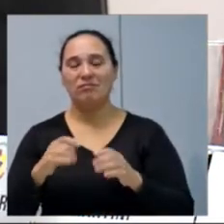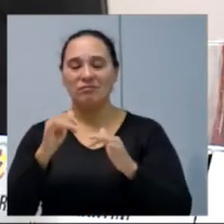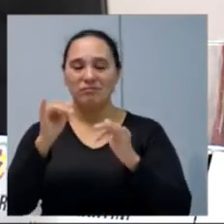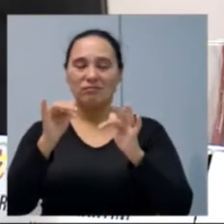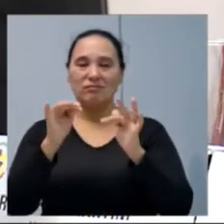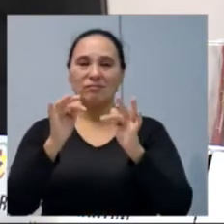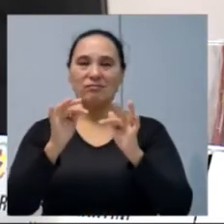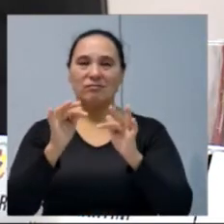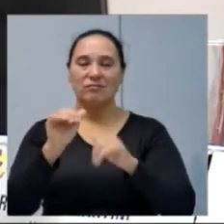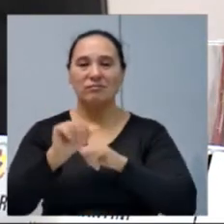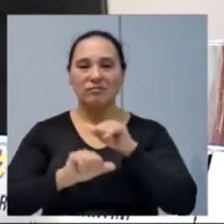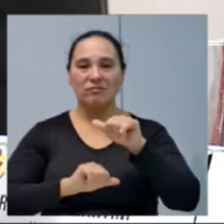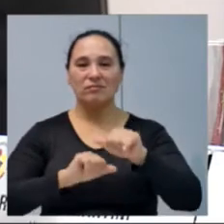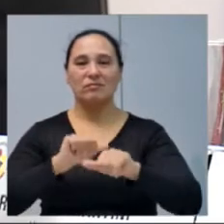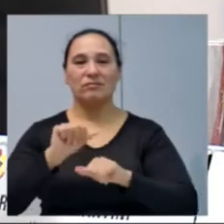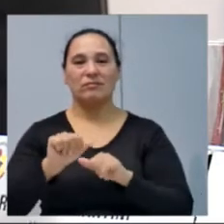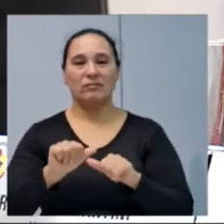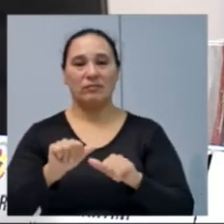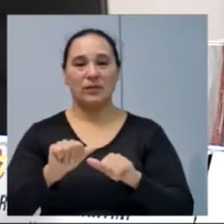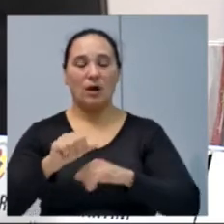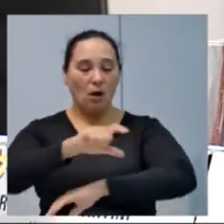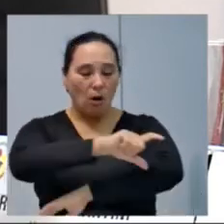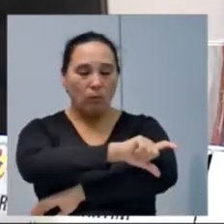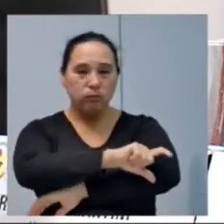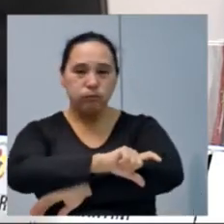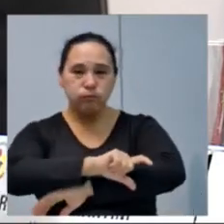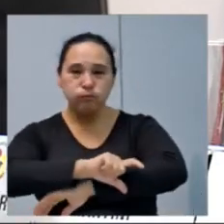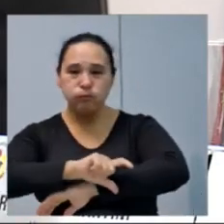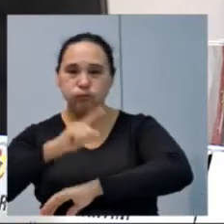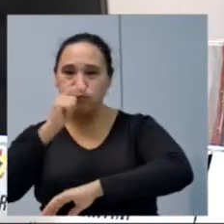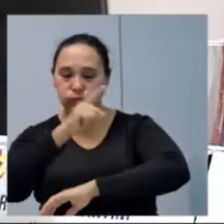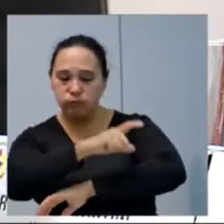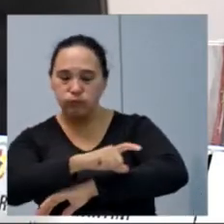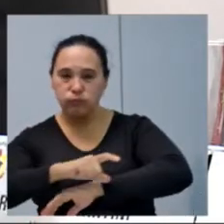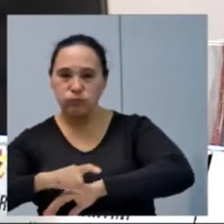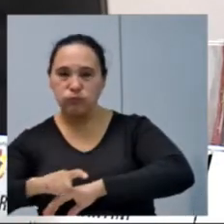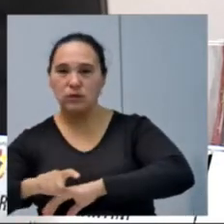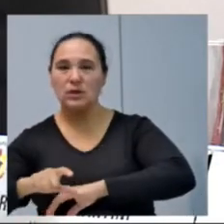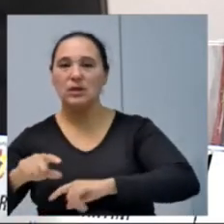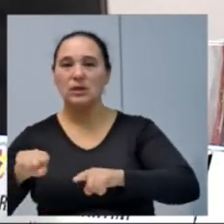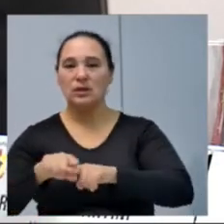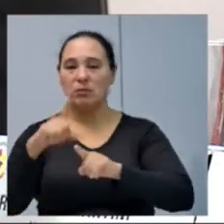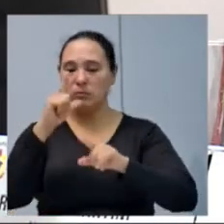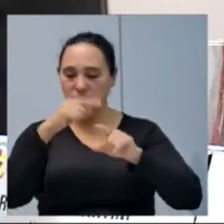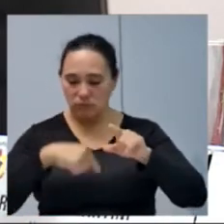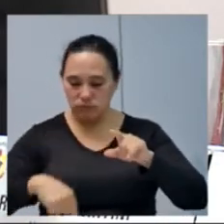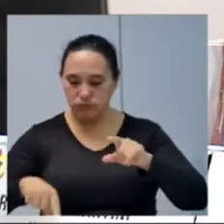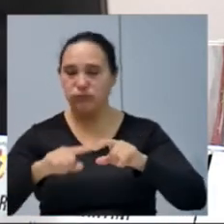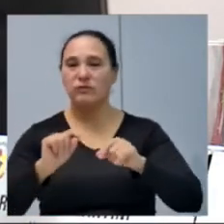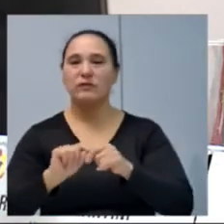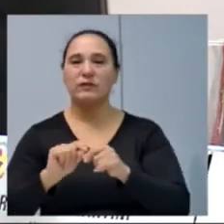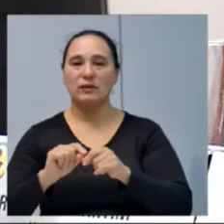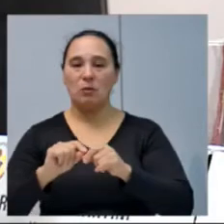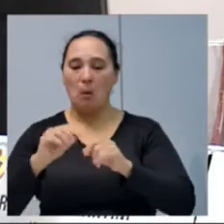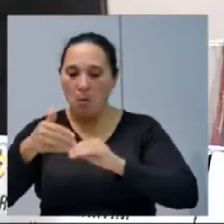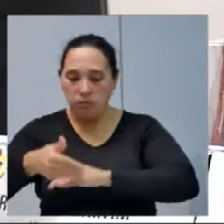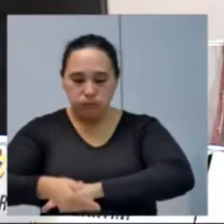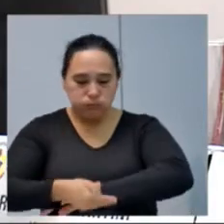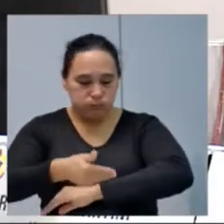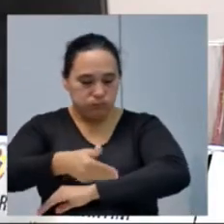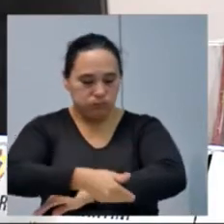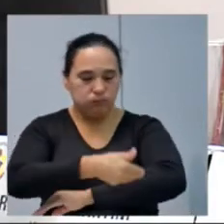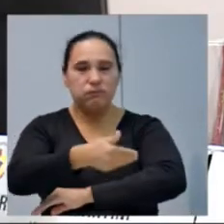inclusive com a troca da canalização, aí, do próprio arredo, Poço Artesiano, acabou fazendo alguns buracos, enfim,